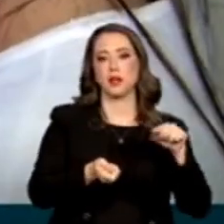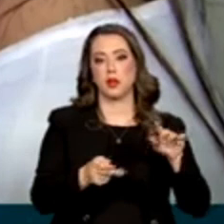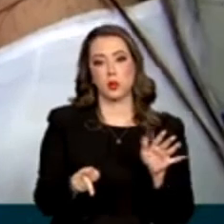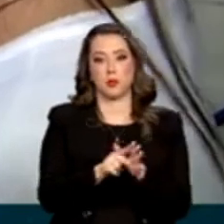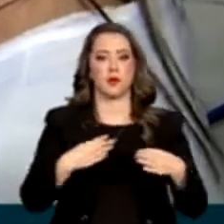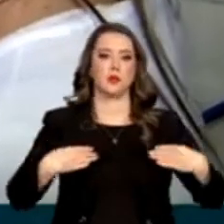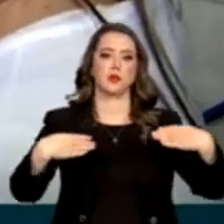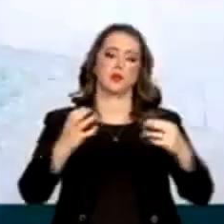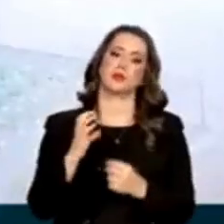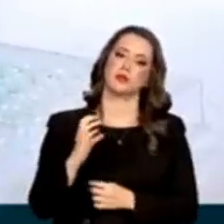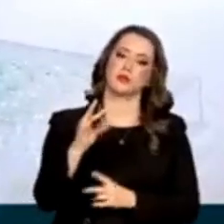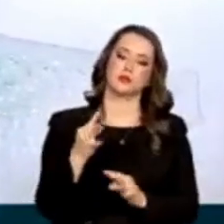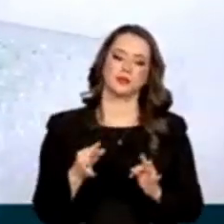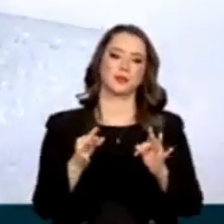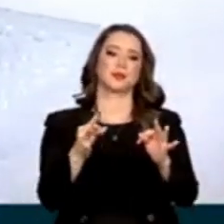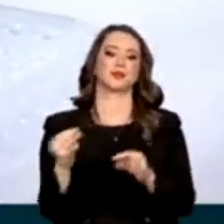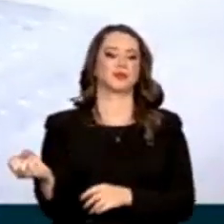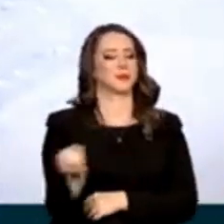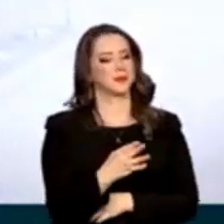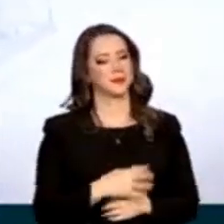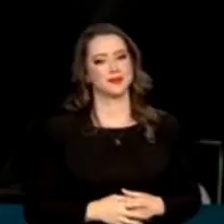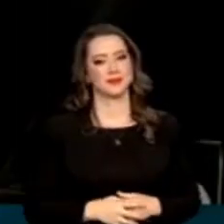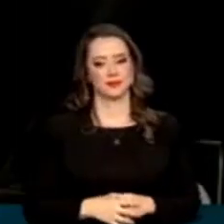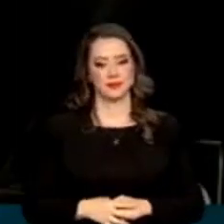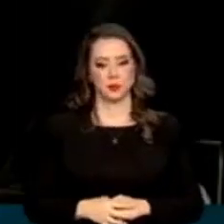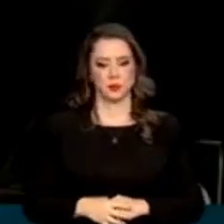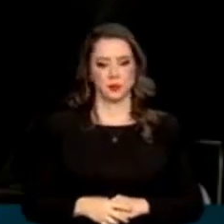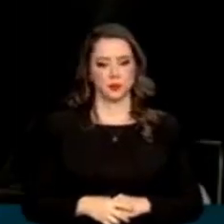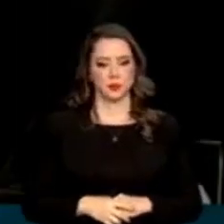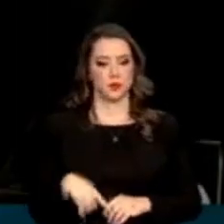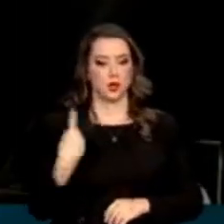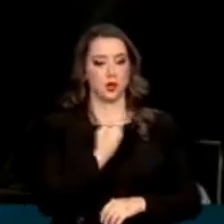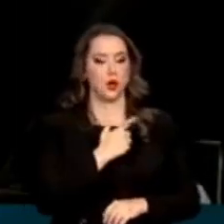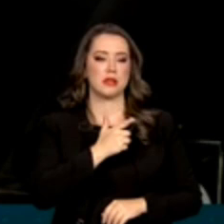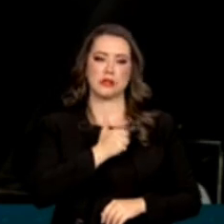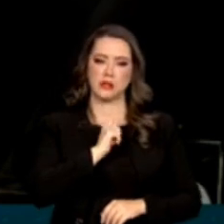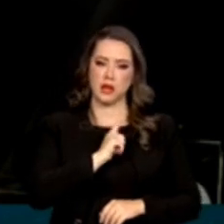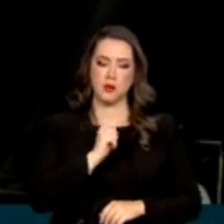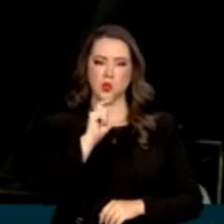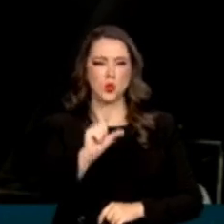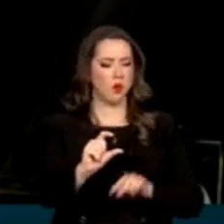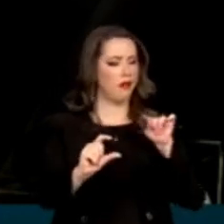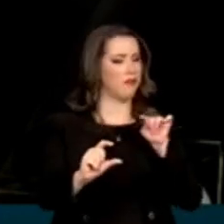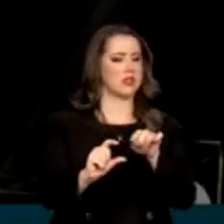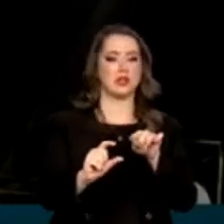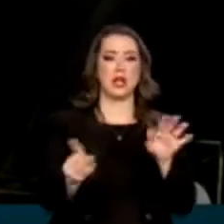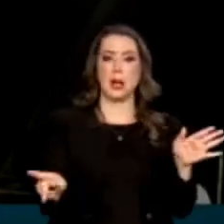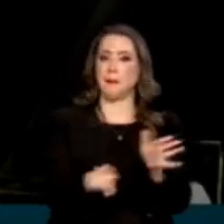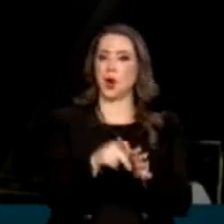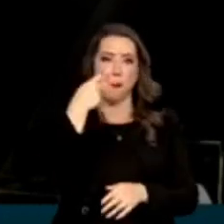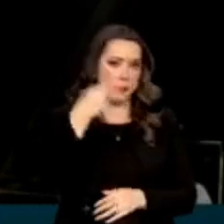Ministério da Ciência, Tecnologia e Inovações. Nós temos um produto brasileiro de